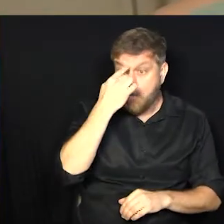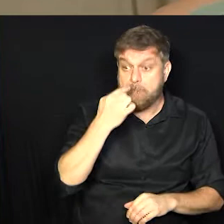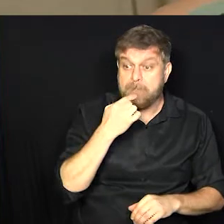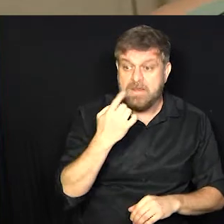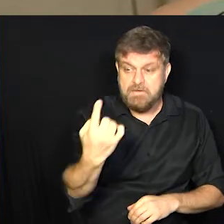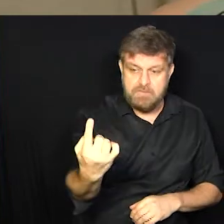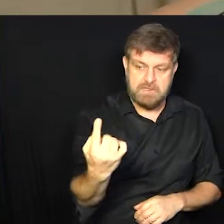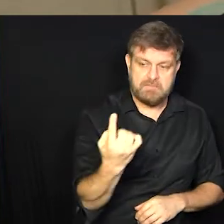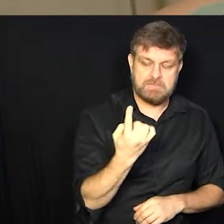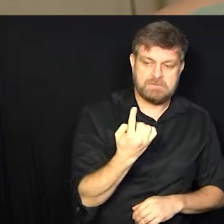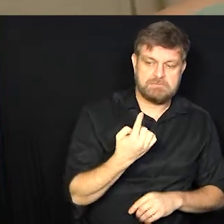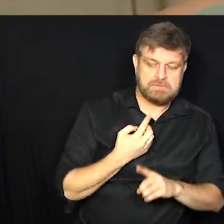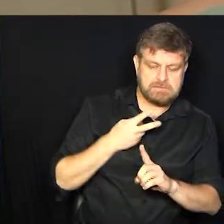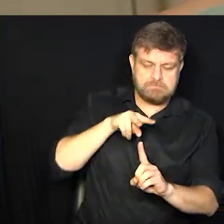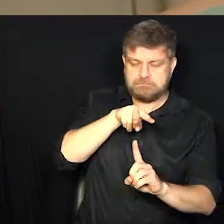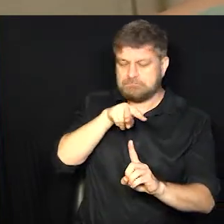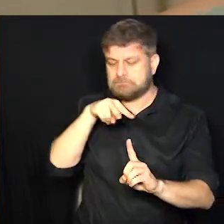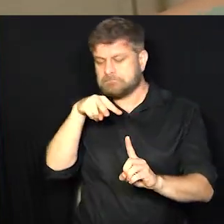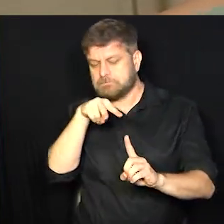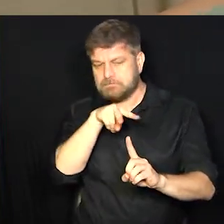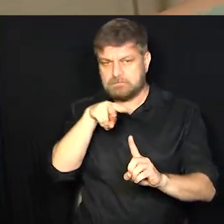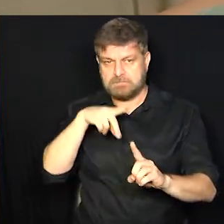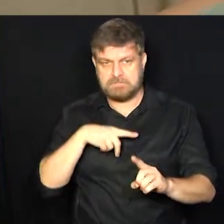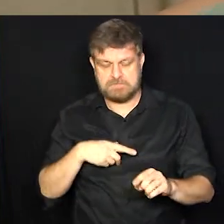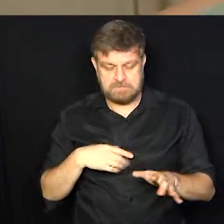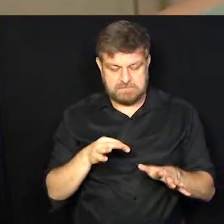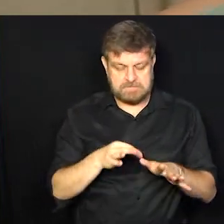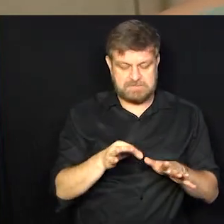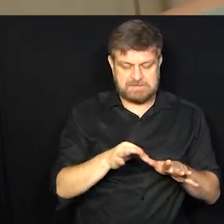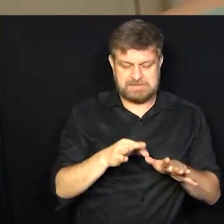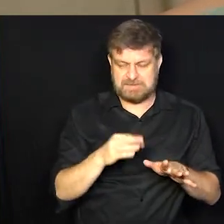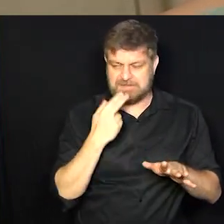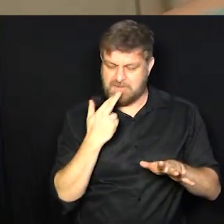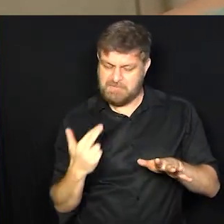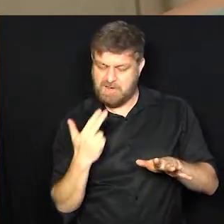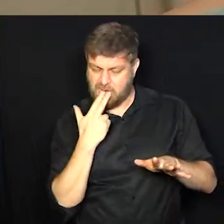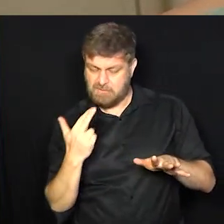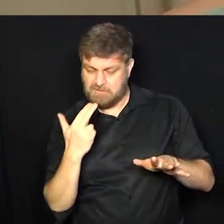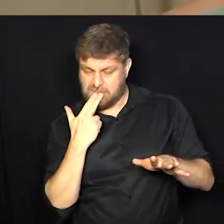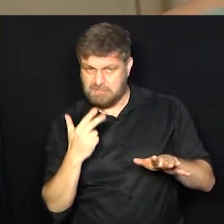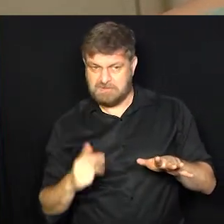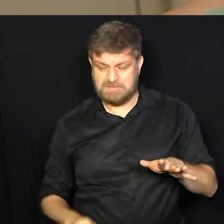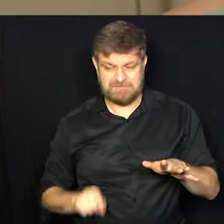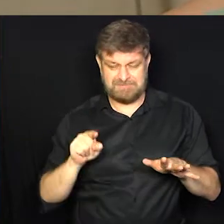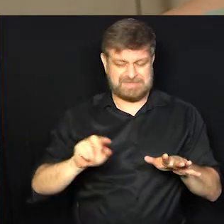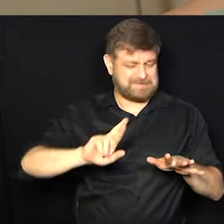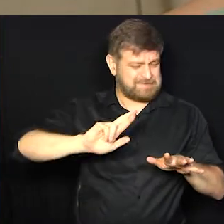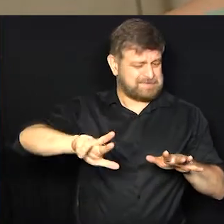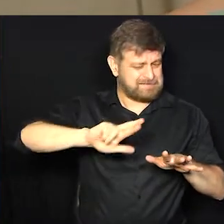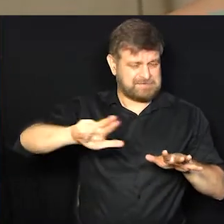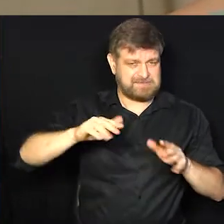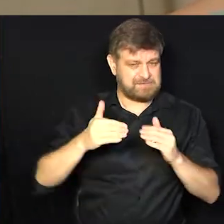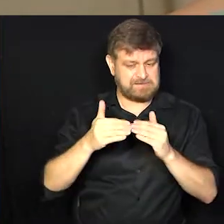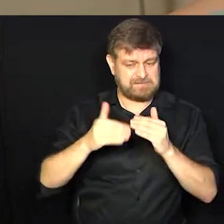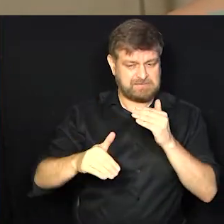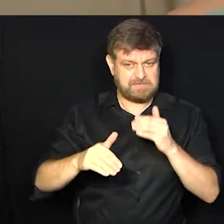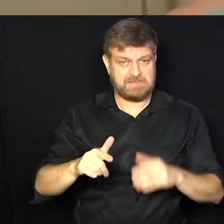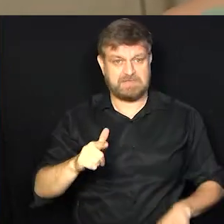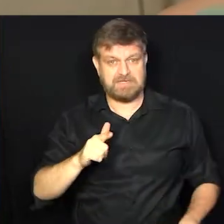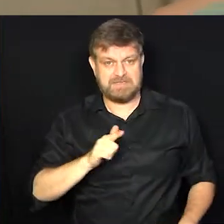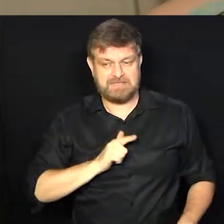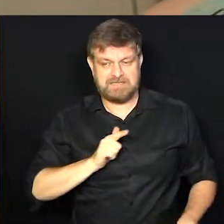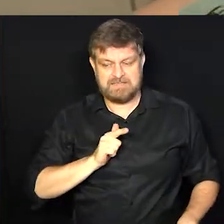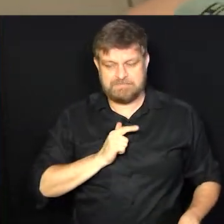vezes, a cliente quer um esmalte de uma cor. Mas, é... Ela... O estilo dela é diferente. Você tem que ter todo